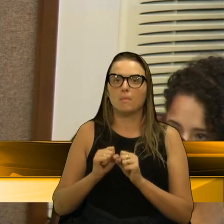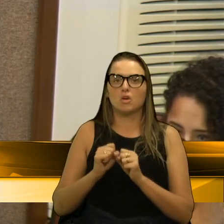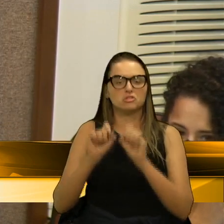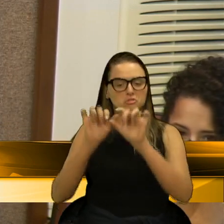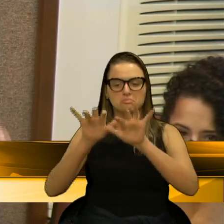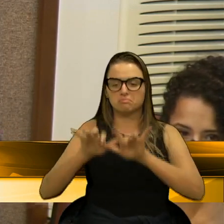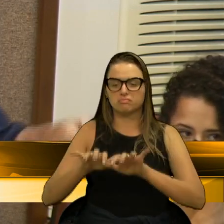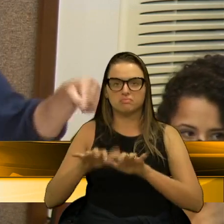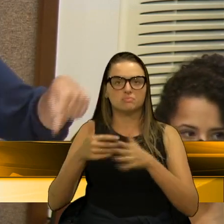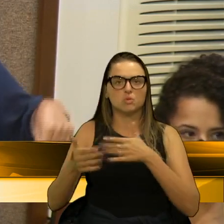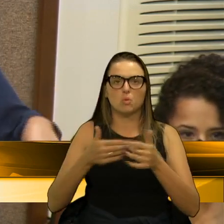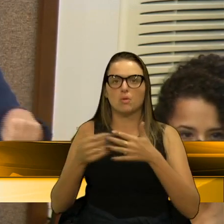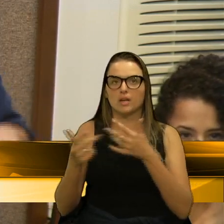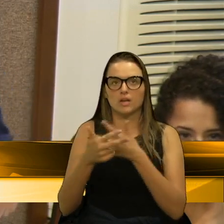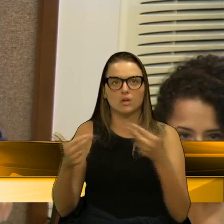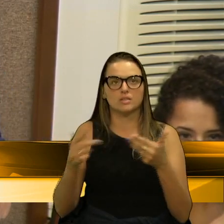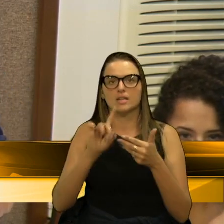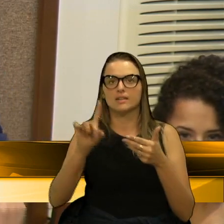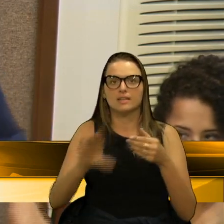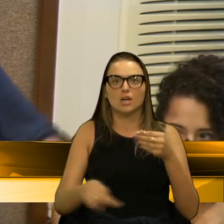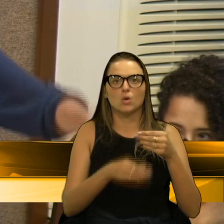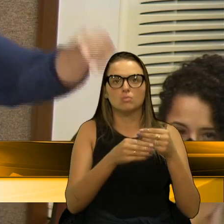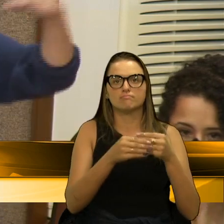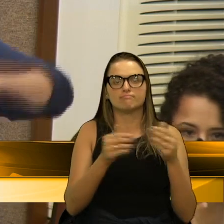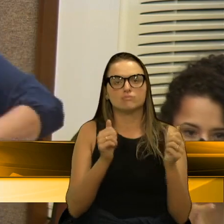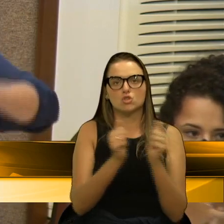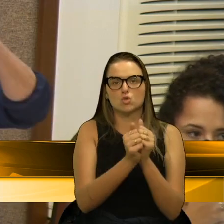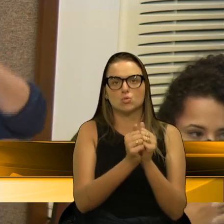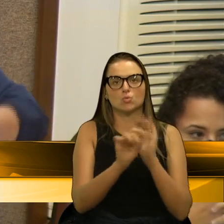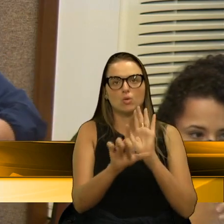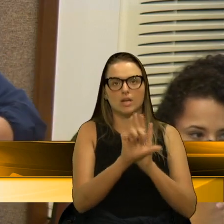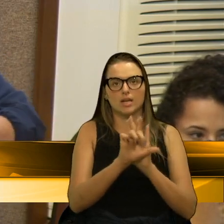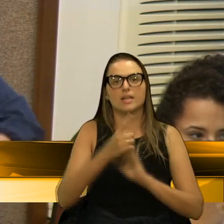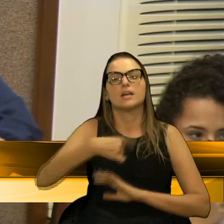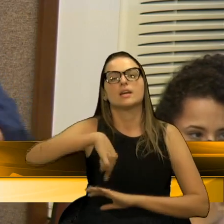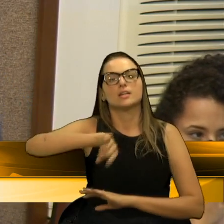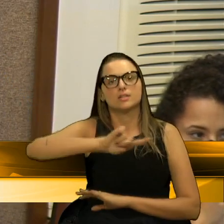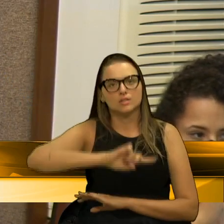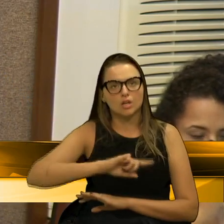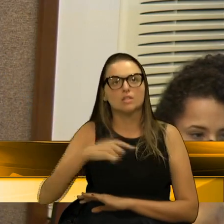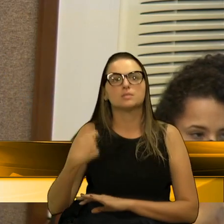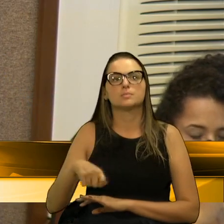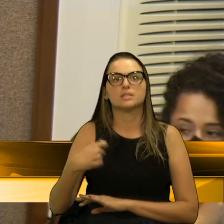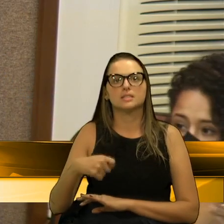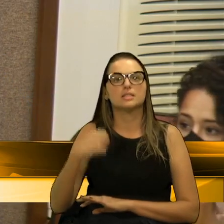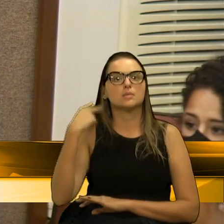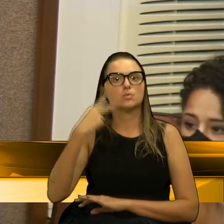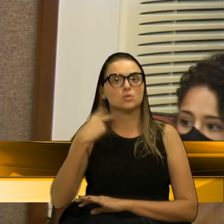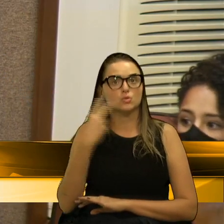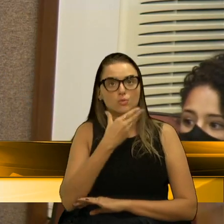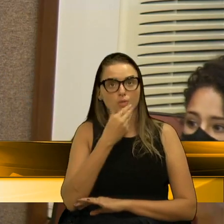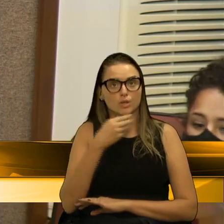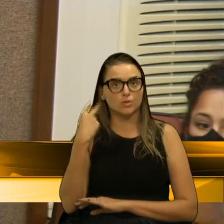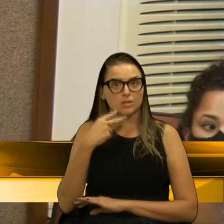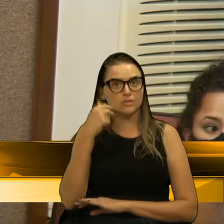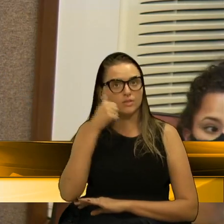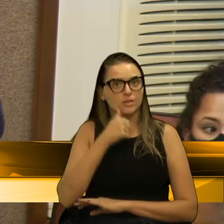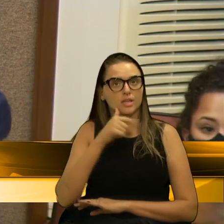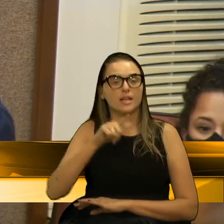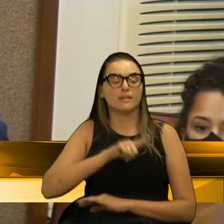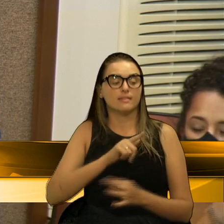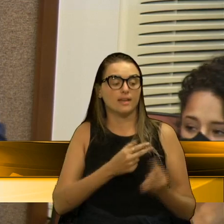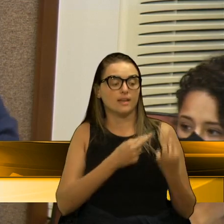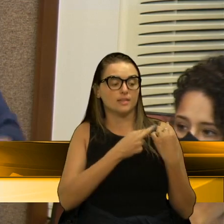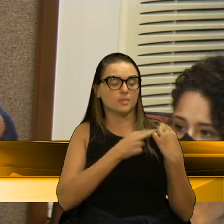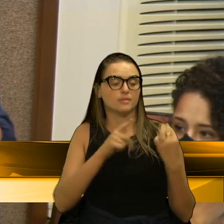coisa. Ela não integra a lei. Então, nós precisamos, enquanto vereadores e vereadoras responsáveis e